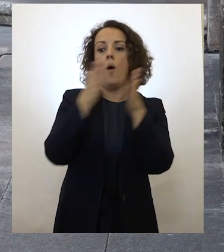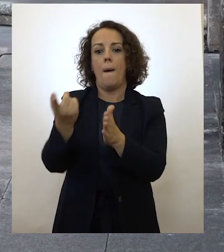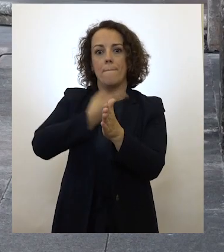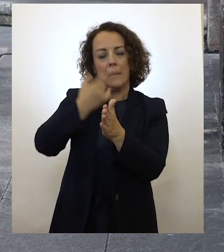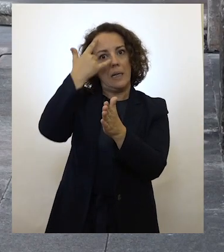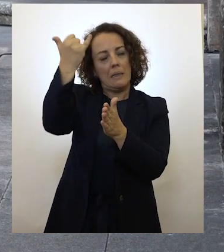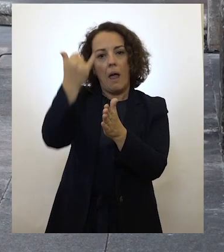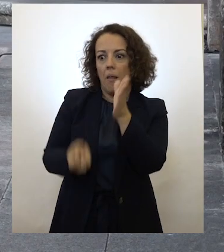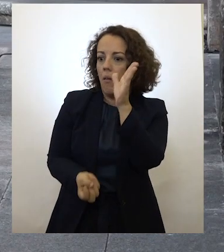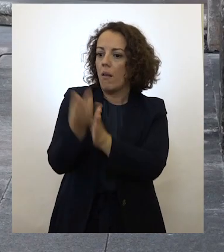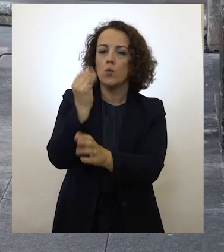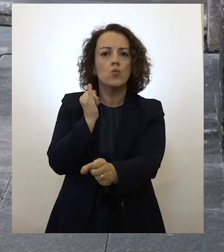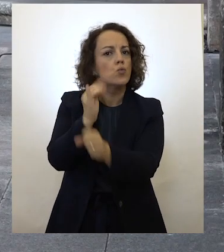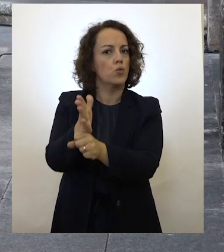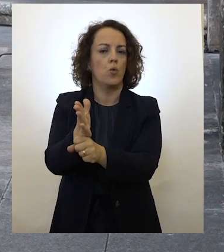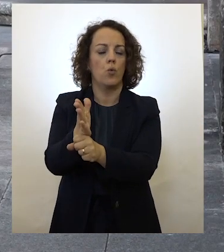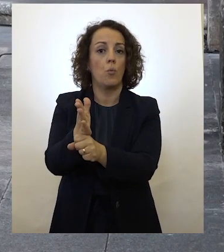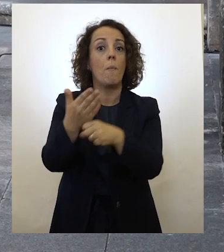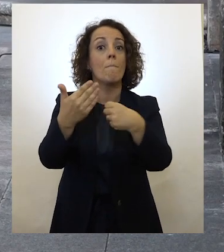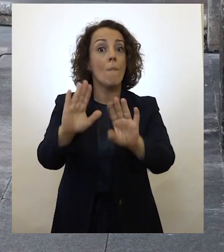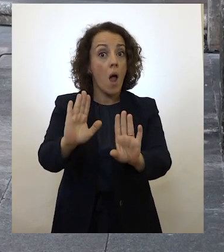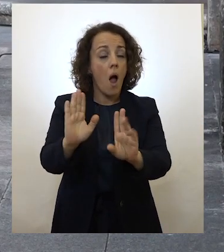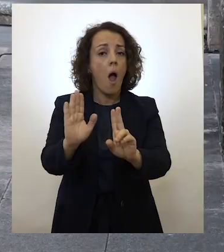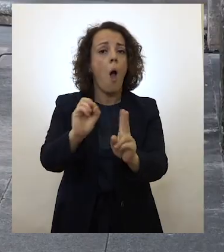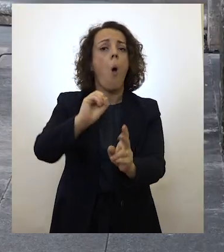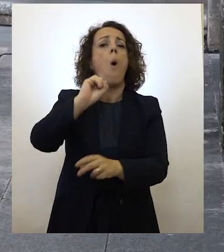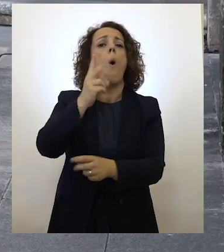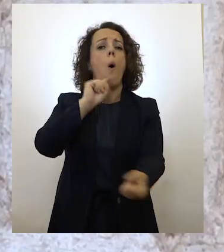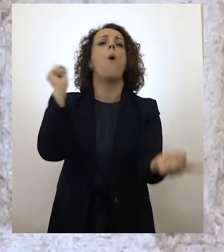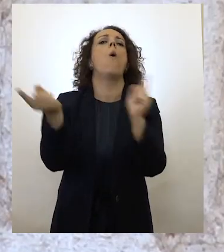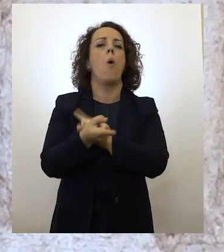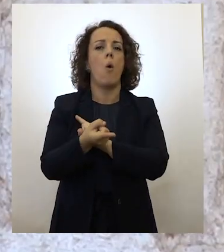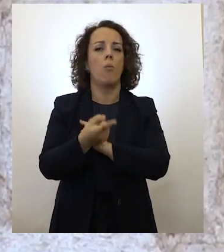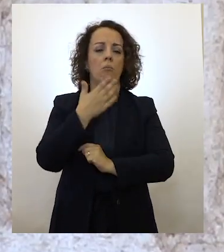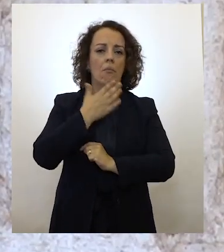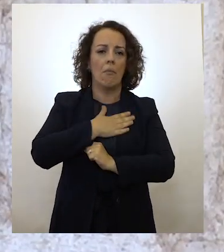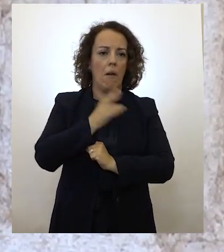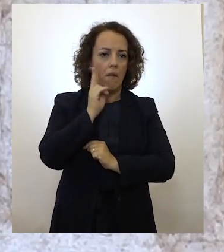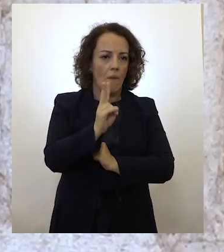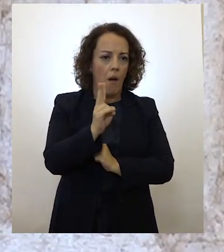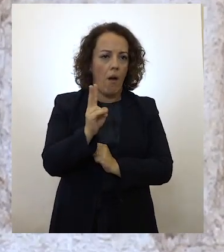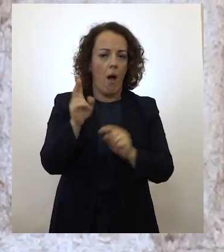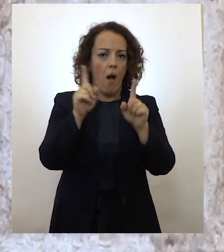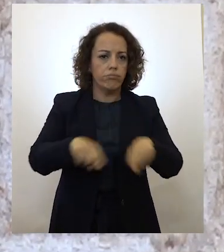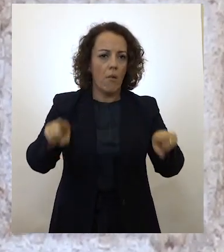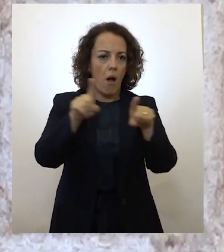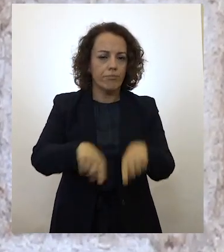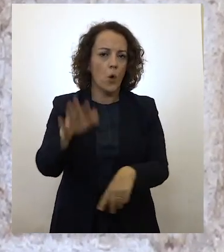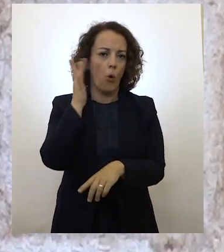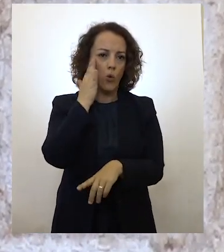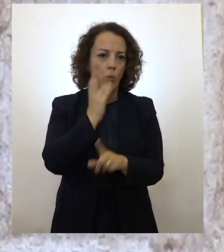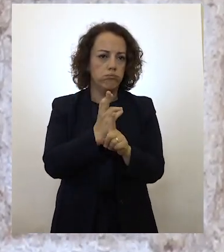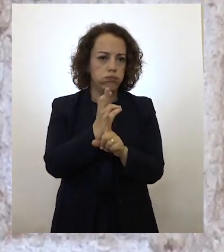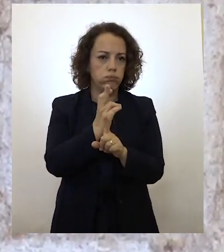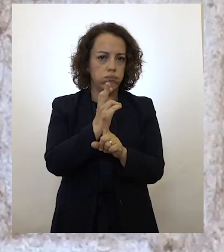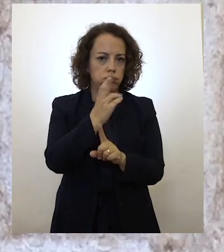do outro ao mesmo tempo? Ou, ora, desanimamos com os números da pandemia e